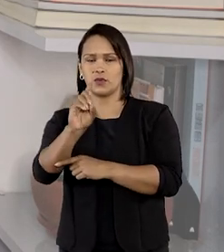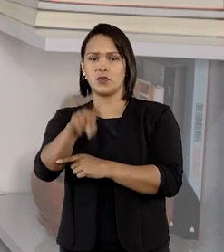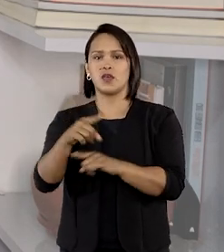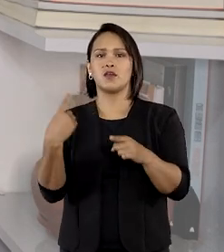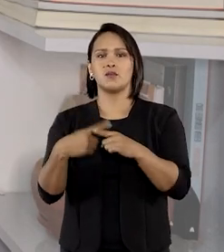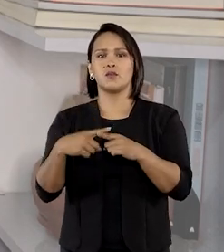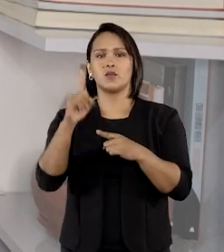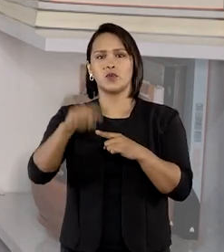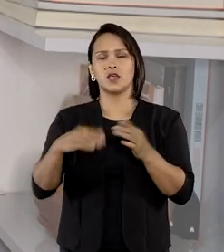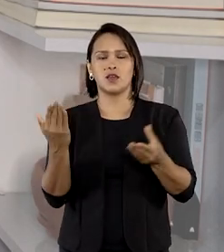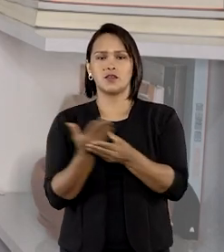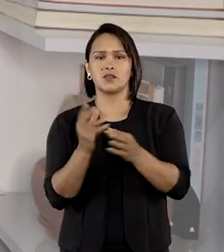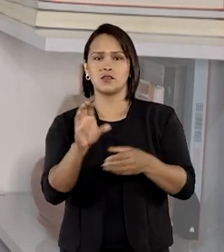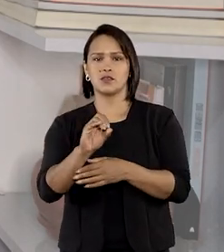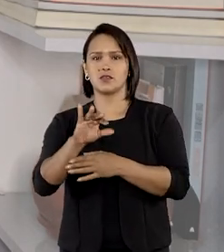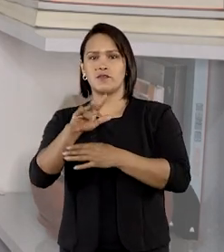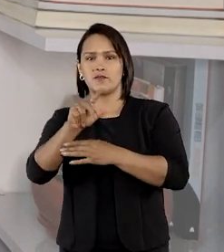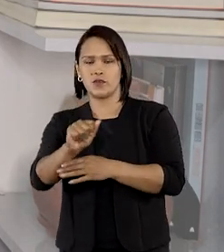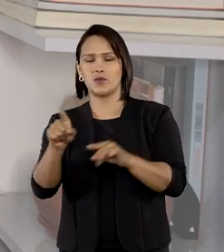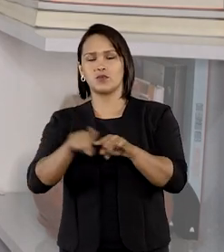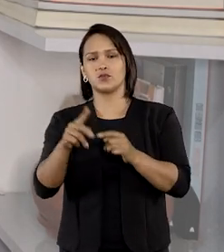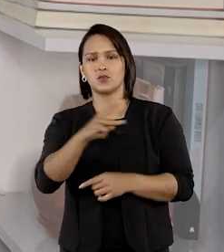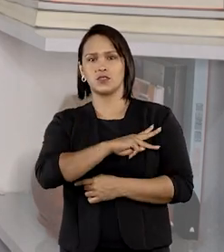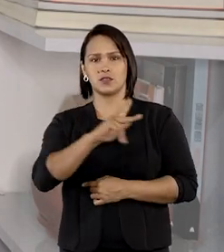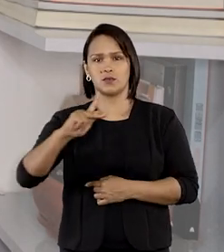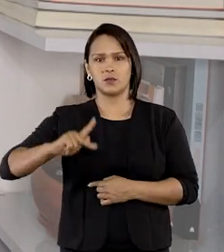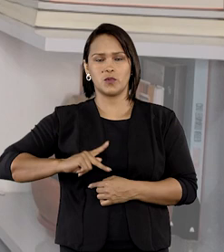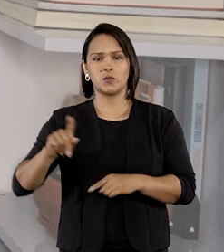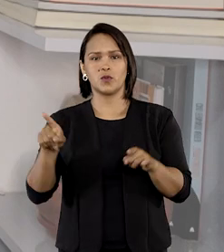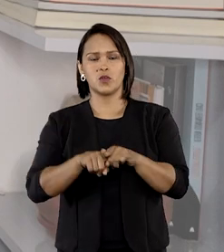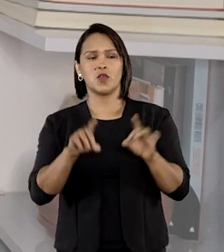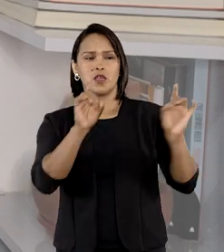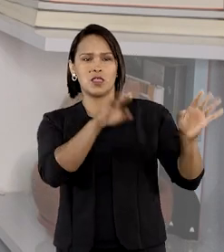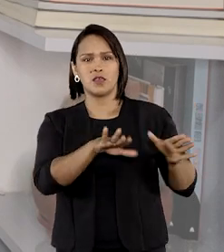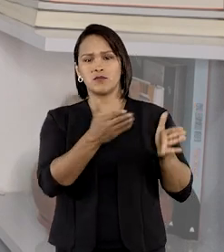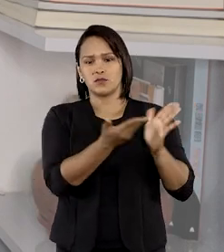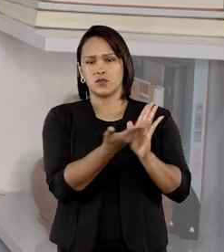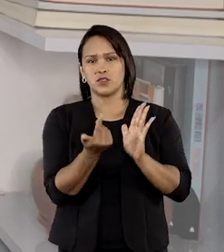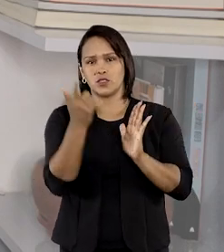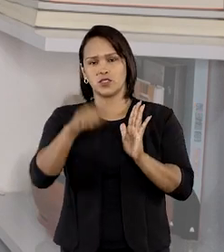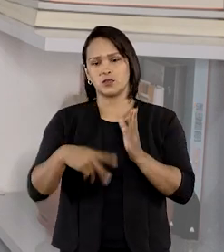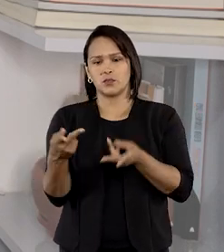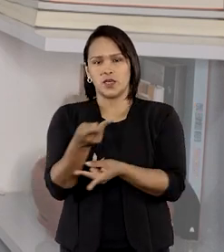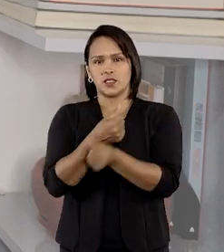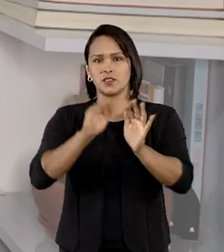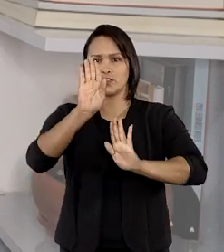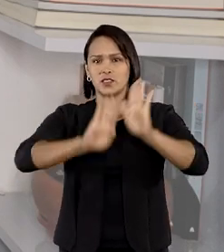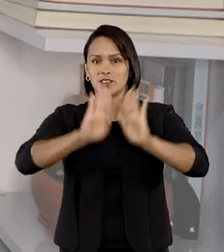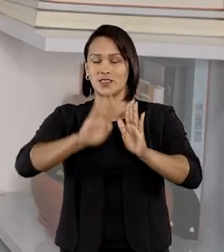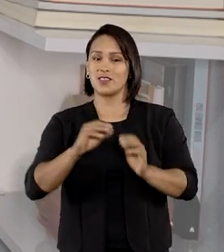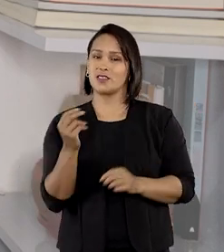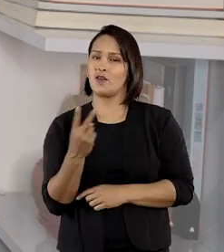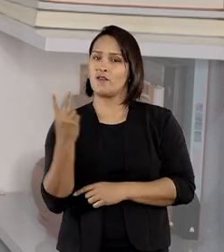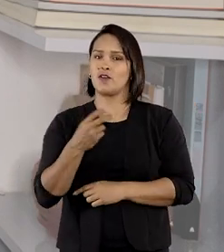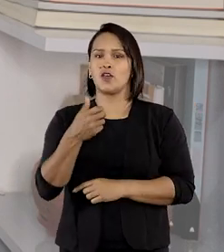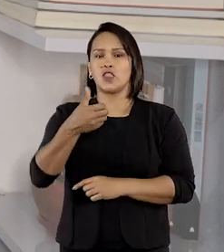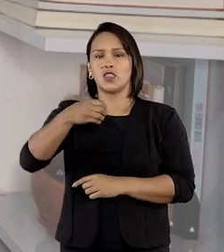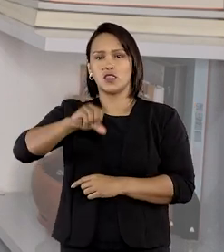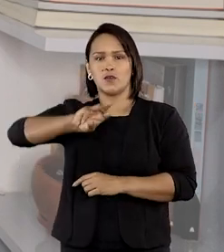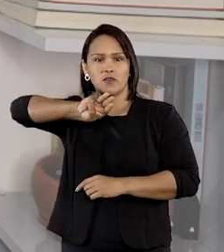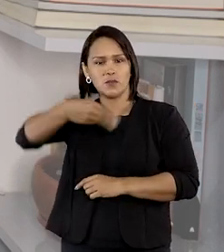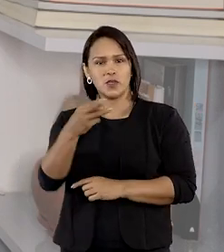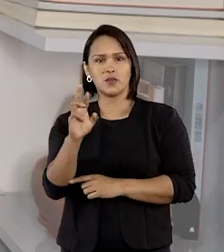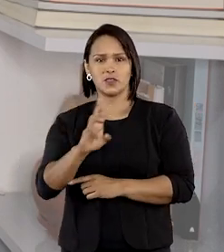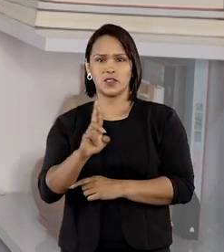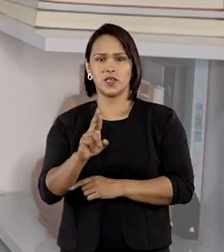ajuizada pelo Ministério Público, houve dispensa indevida de licitação do valor de R$ 9 milhões, em violação à lei que